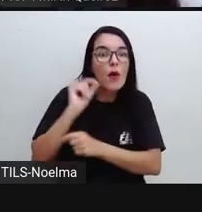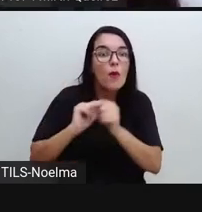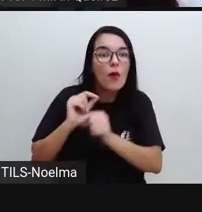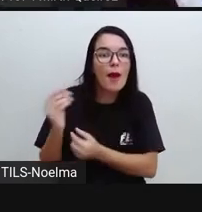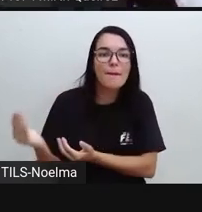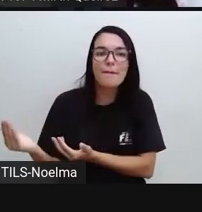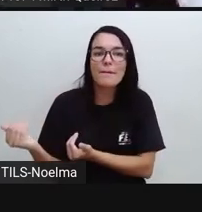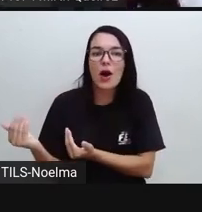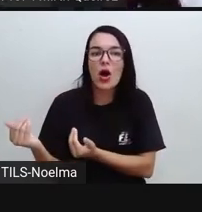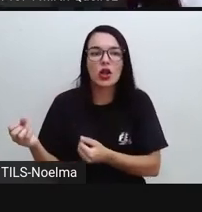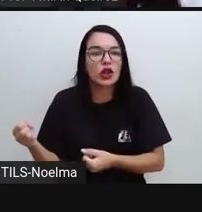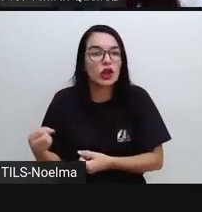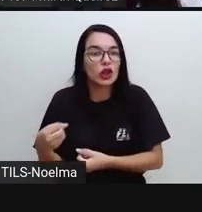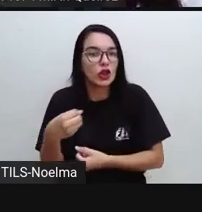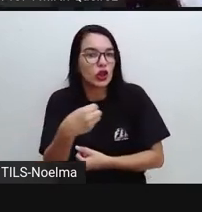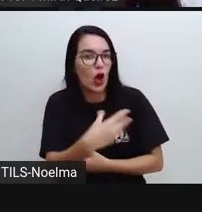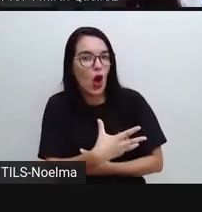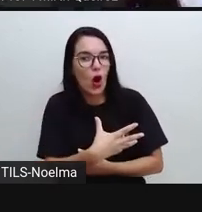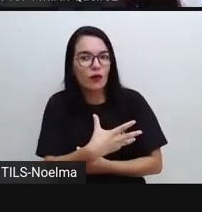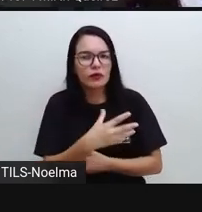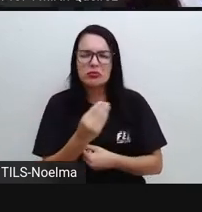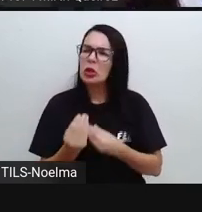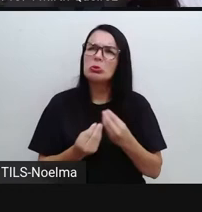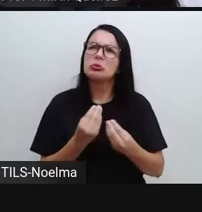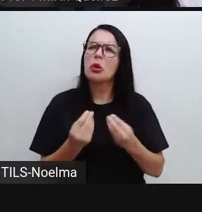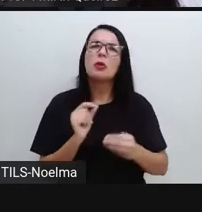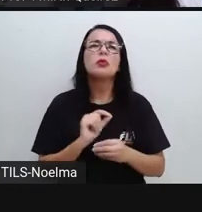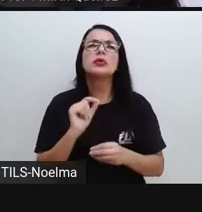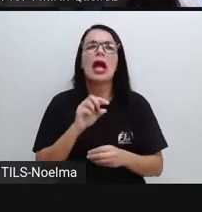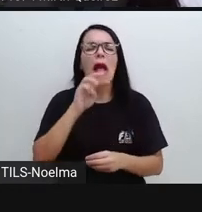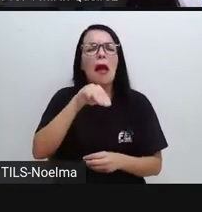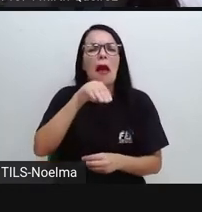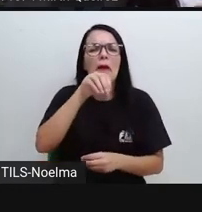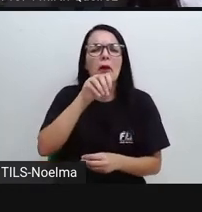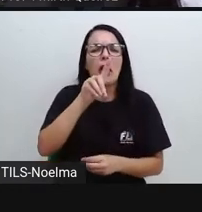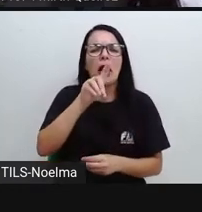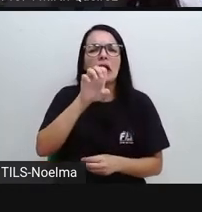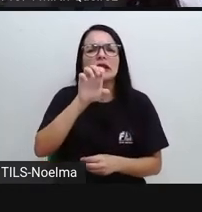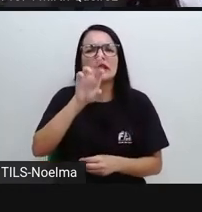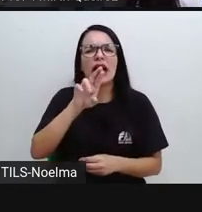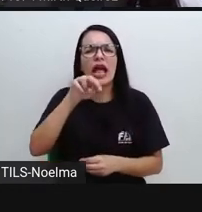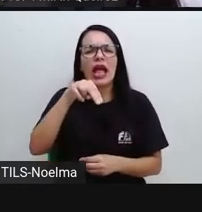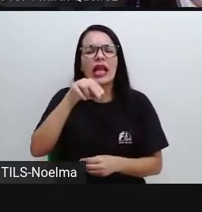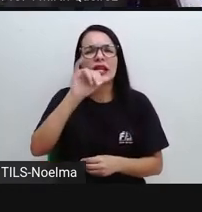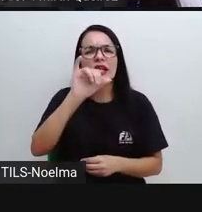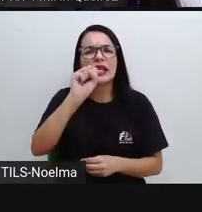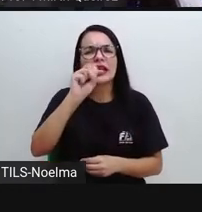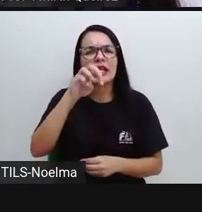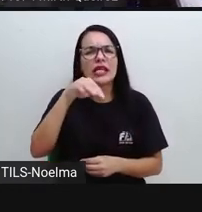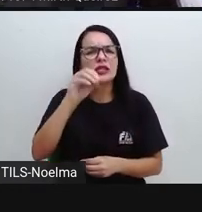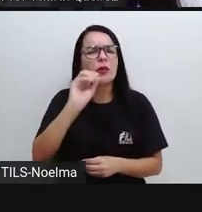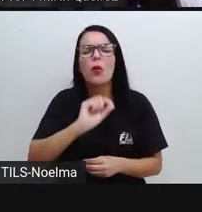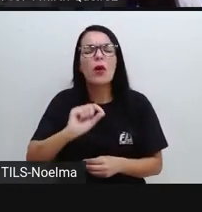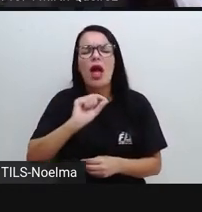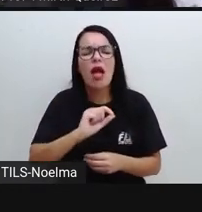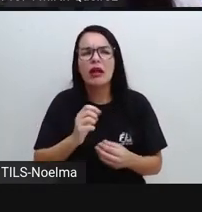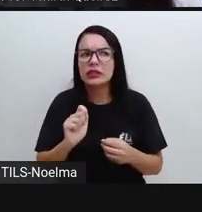Ah, bro, modernismo? Como assim modernismo? O modernismo, ele foi um movimento